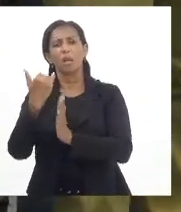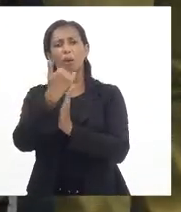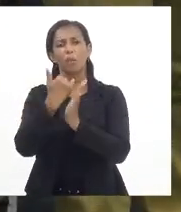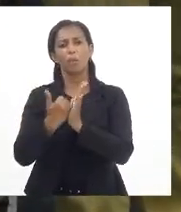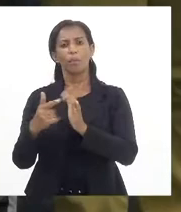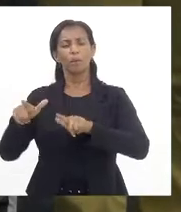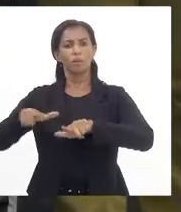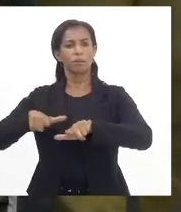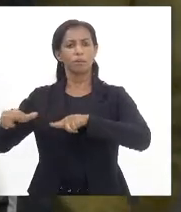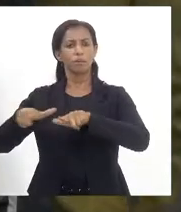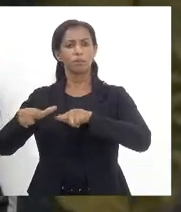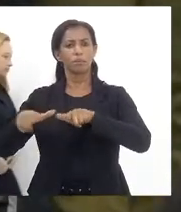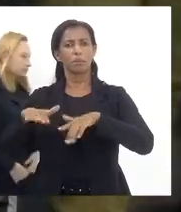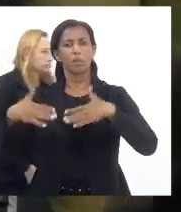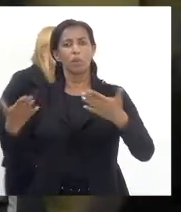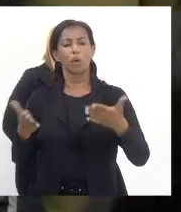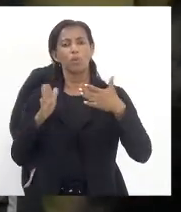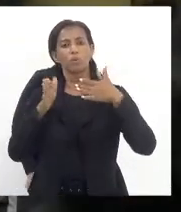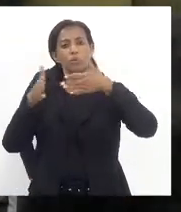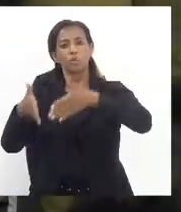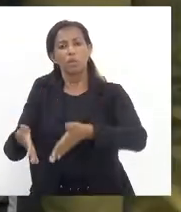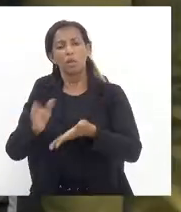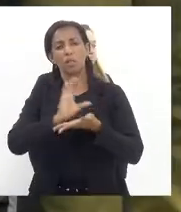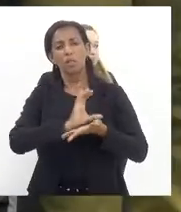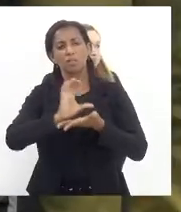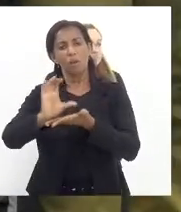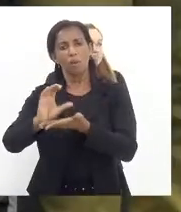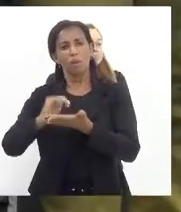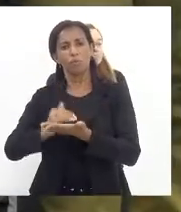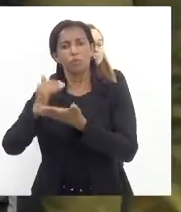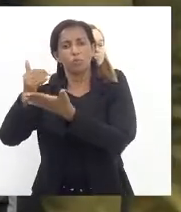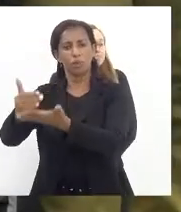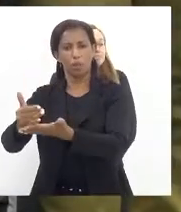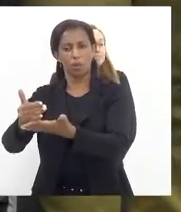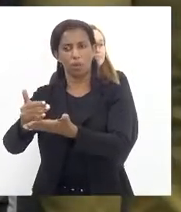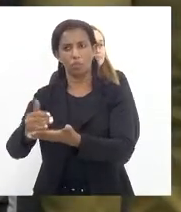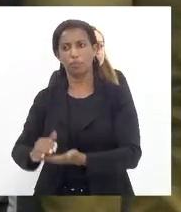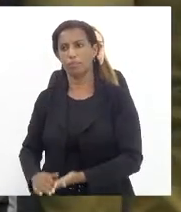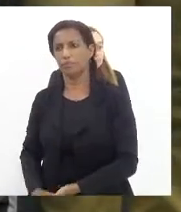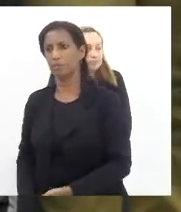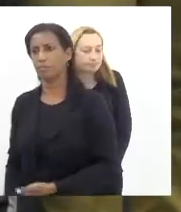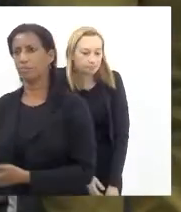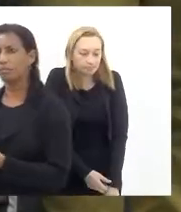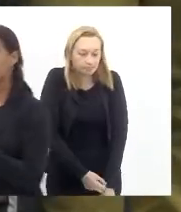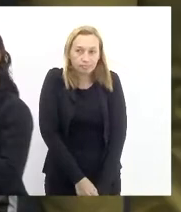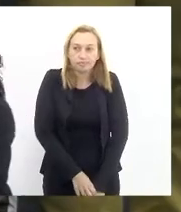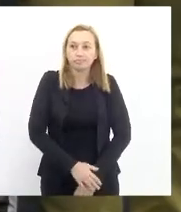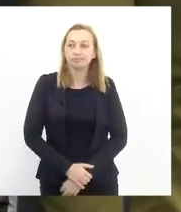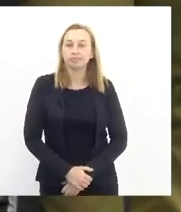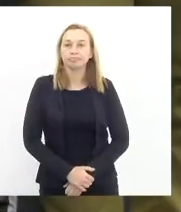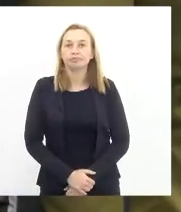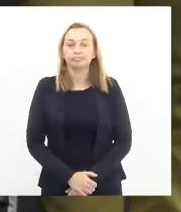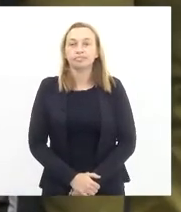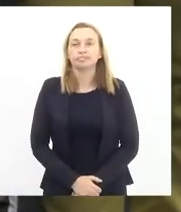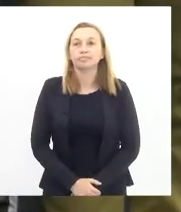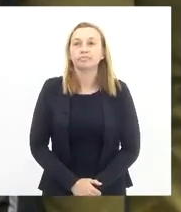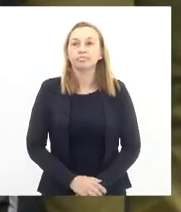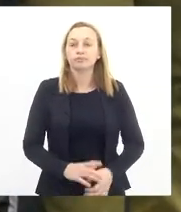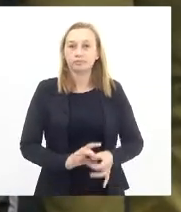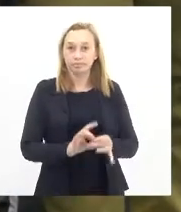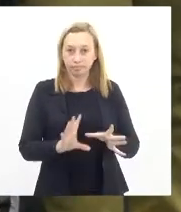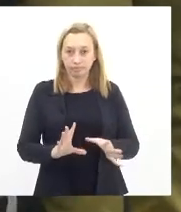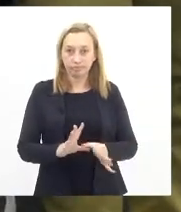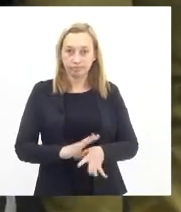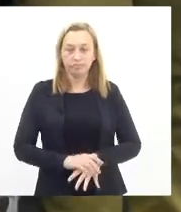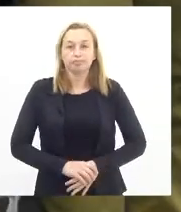trabalho ao qual se destina esse crédito adicional isso foi corrigido com o seu voto então primeiro é autorizar para colocar